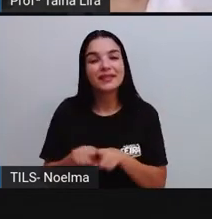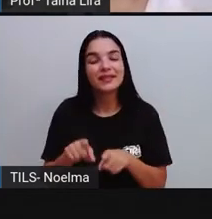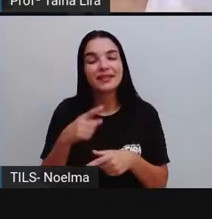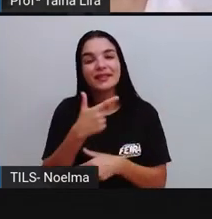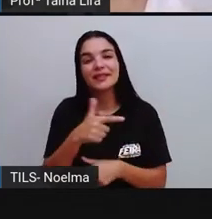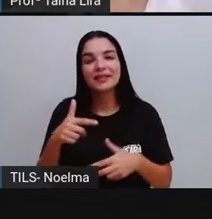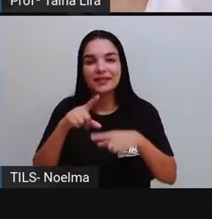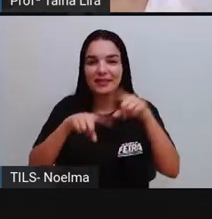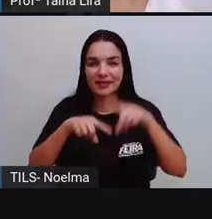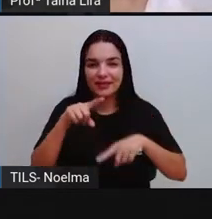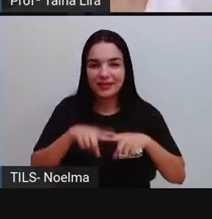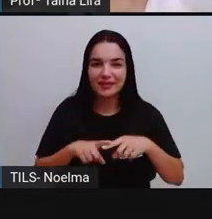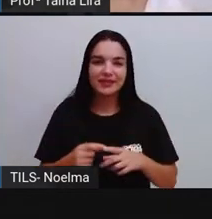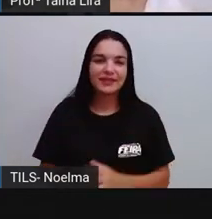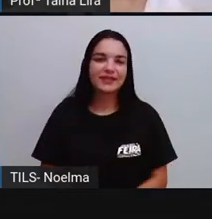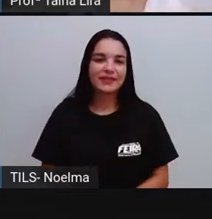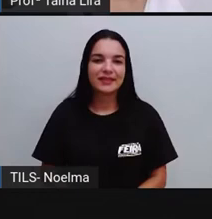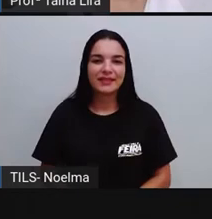tá bom?